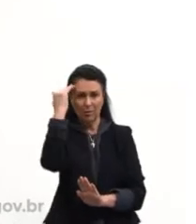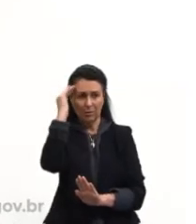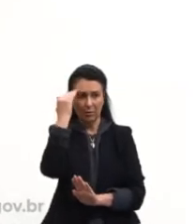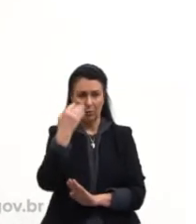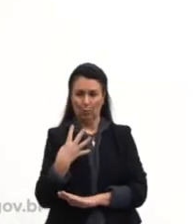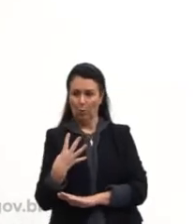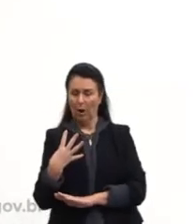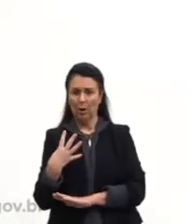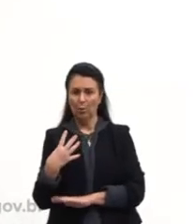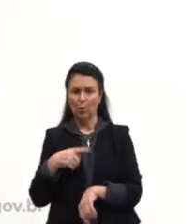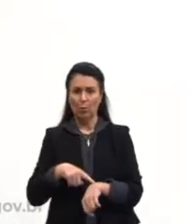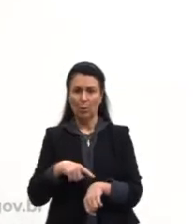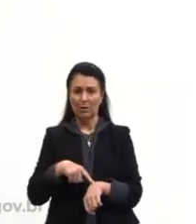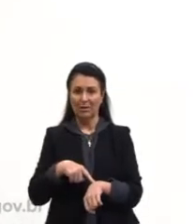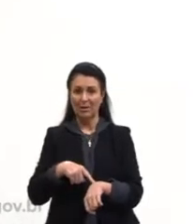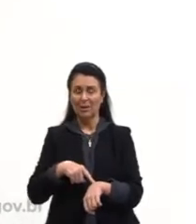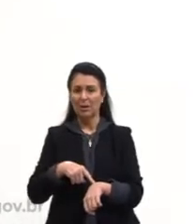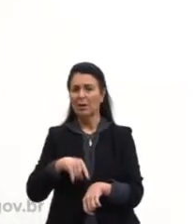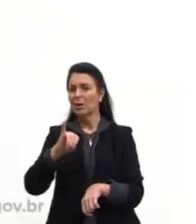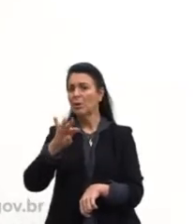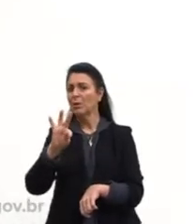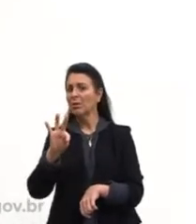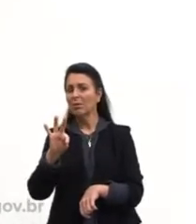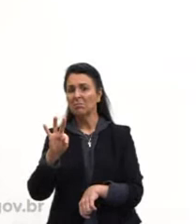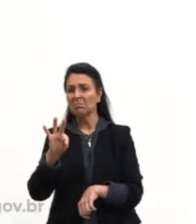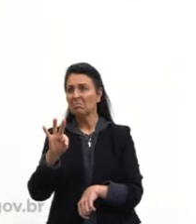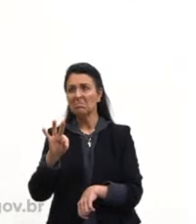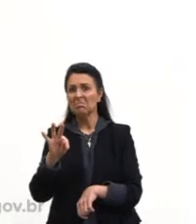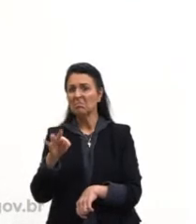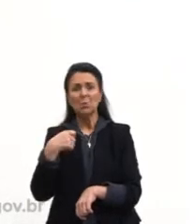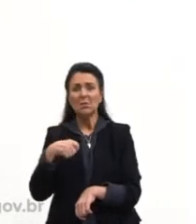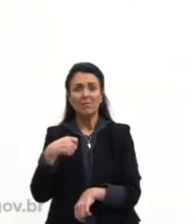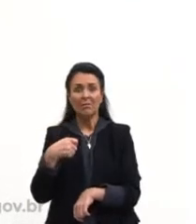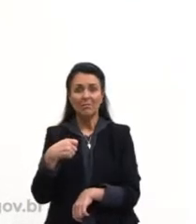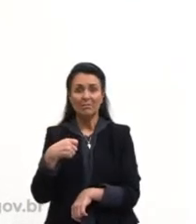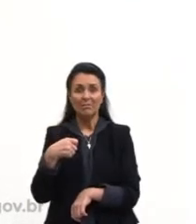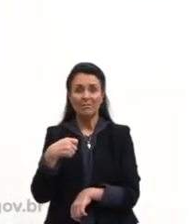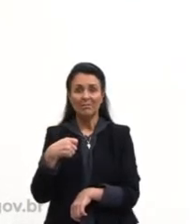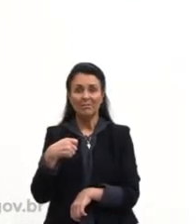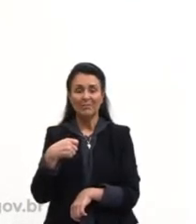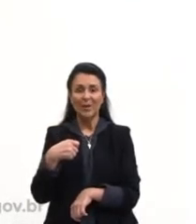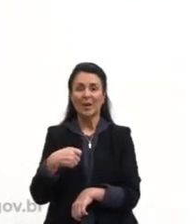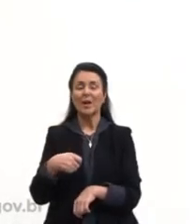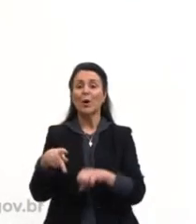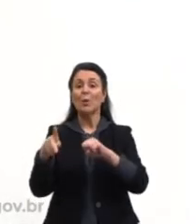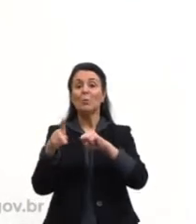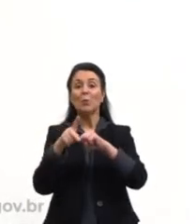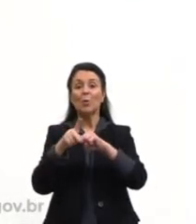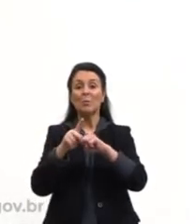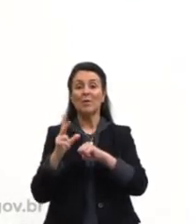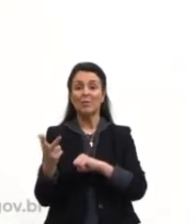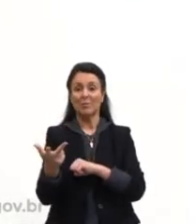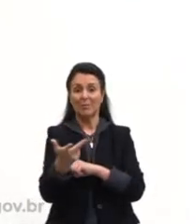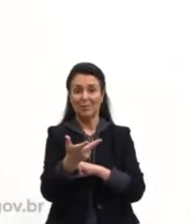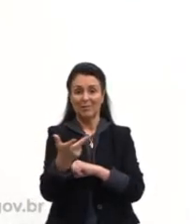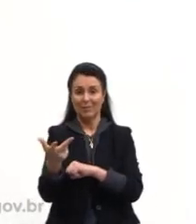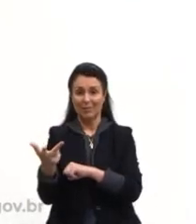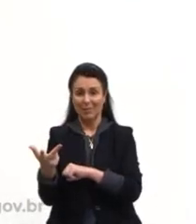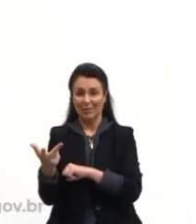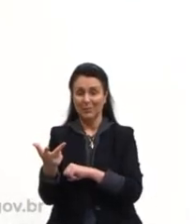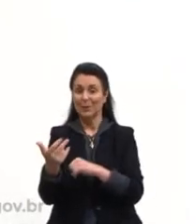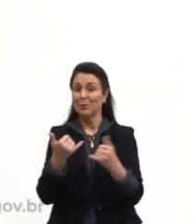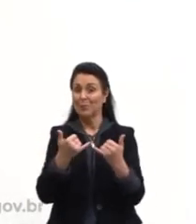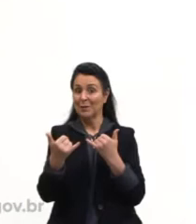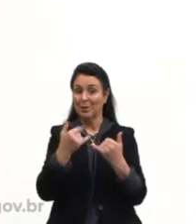horas. E o it? E o it não tem valor. Ok, pessoal? Bom, então, pronomes pessoais. Os pronomes pessoais, vejam